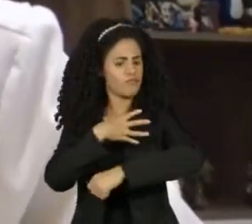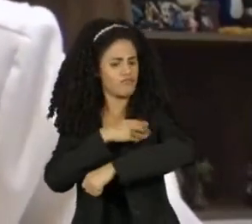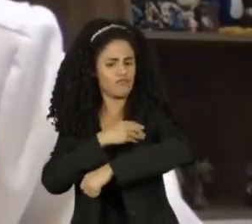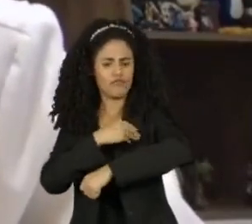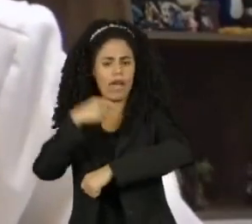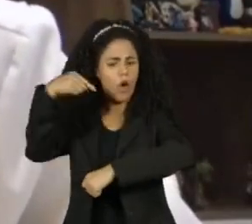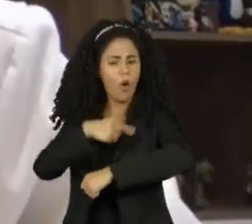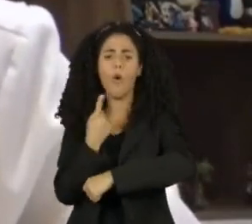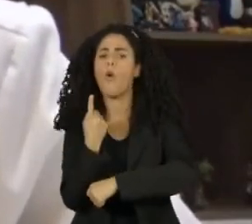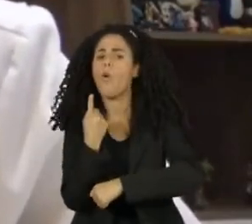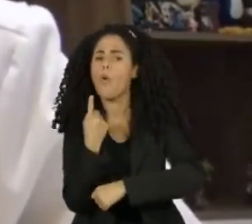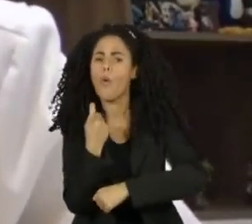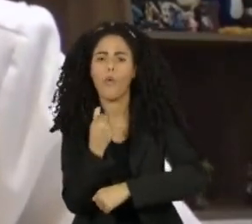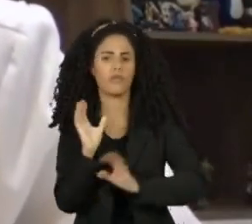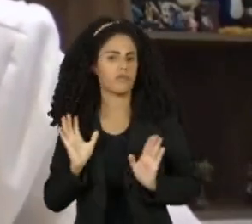que chegue aos pés do aleitamento materno.